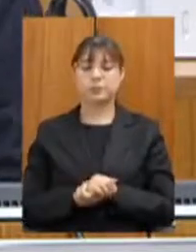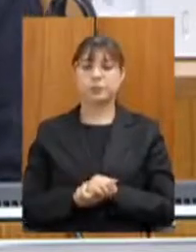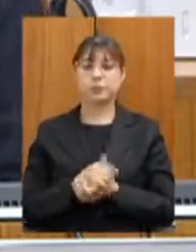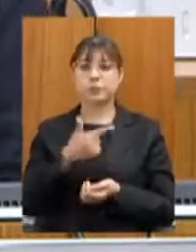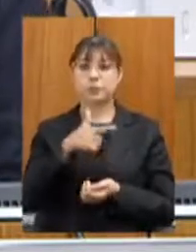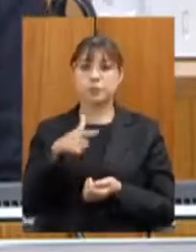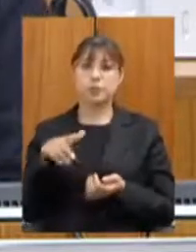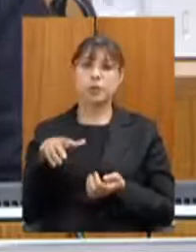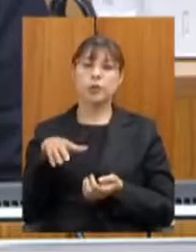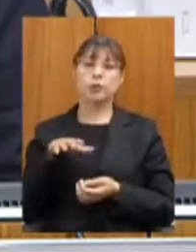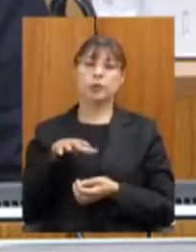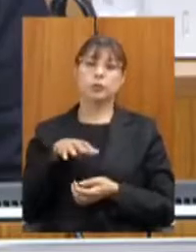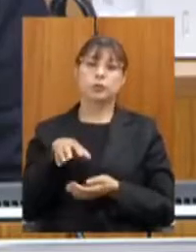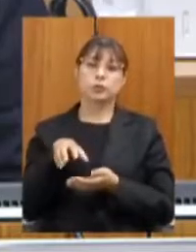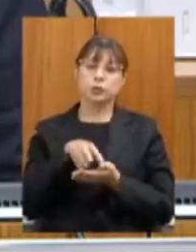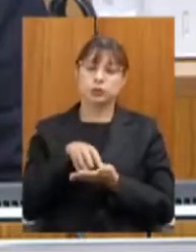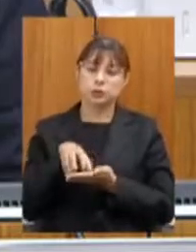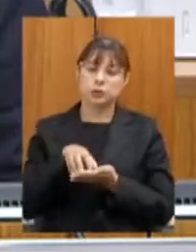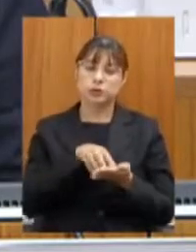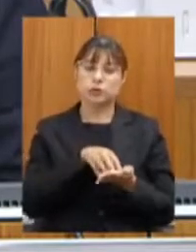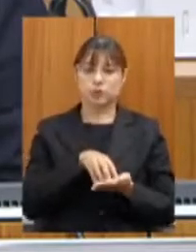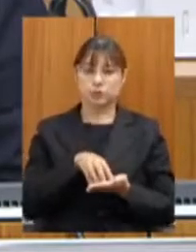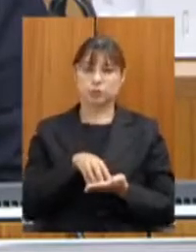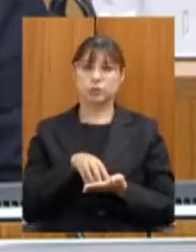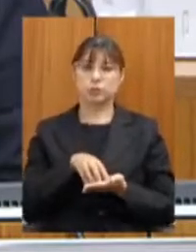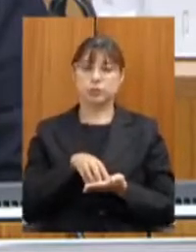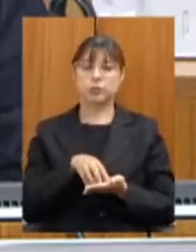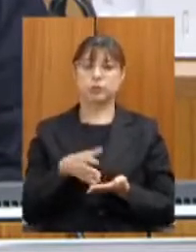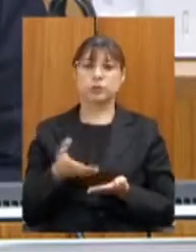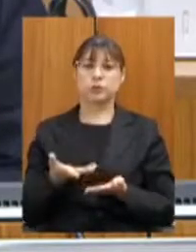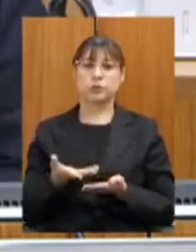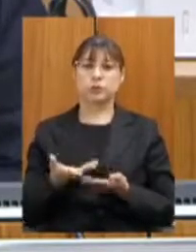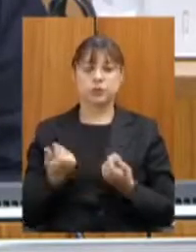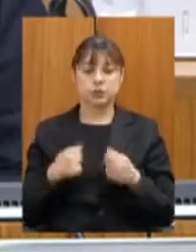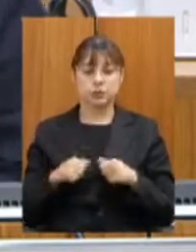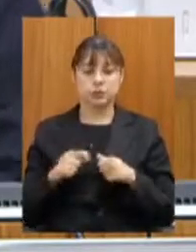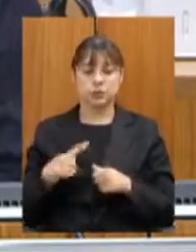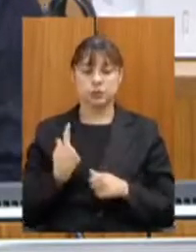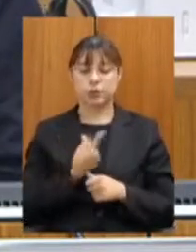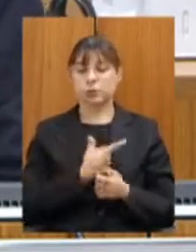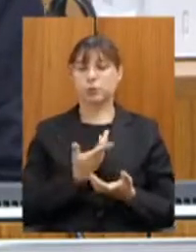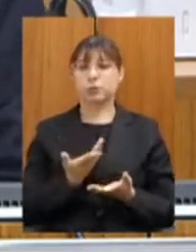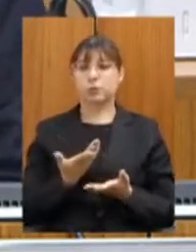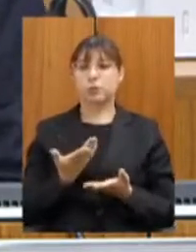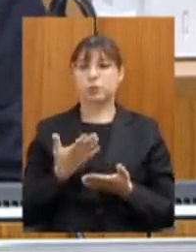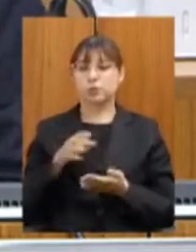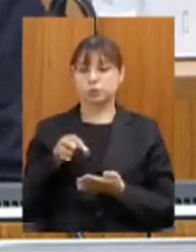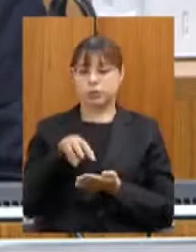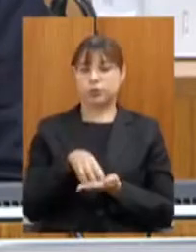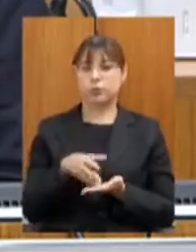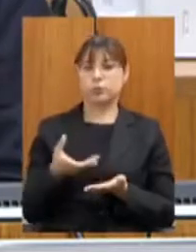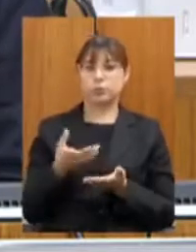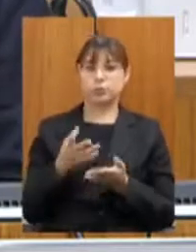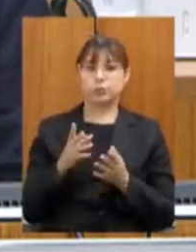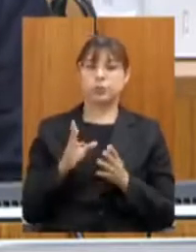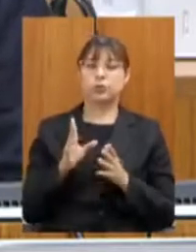que dependem do nosso setor de edificações. Então,